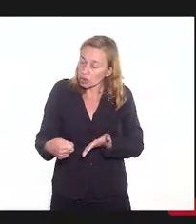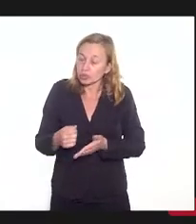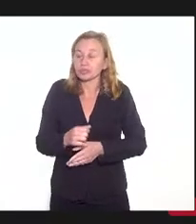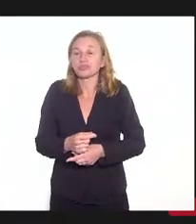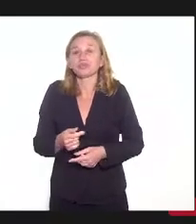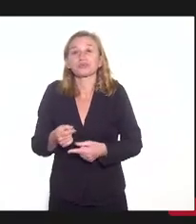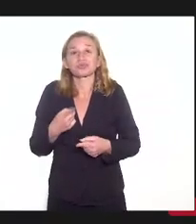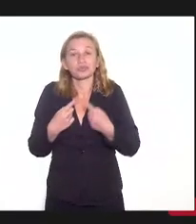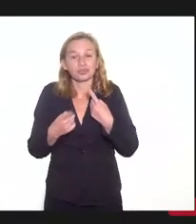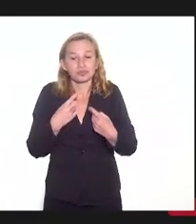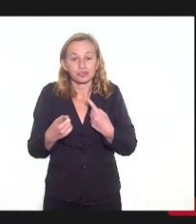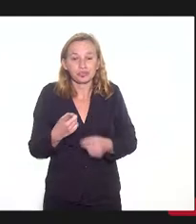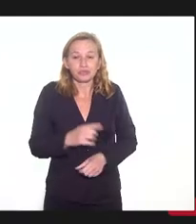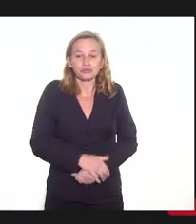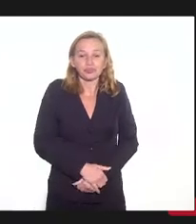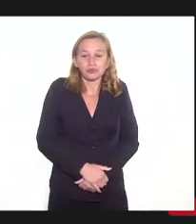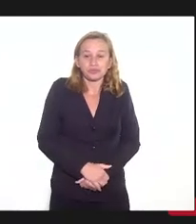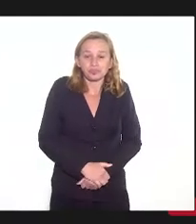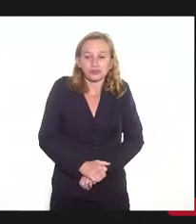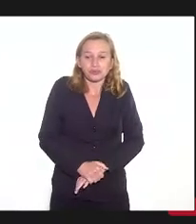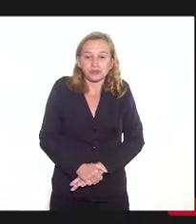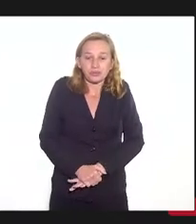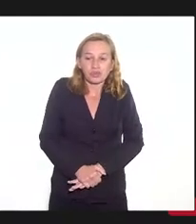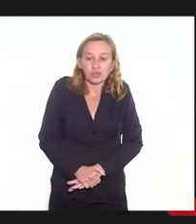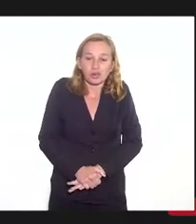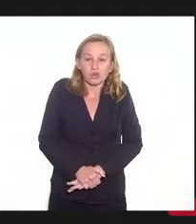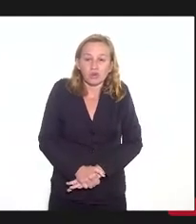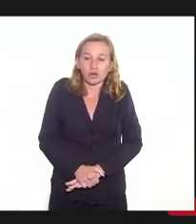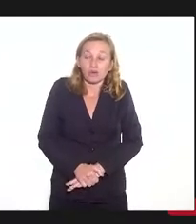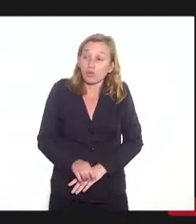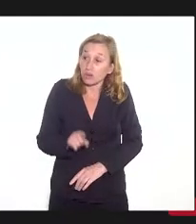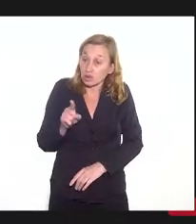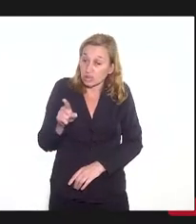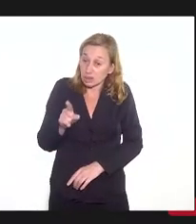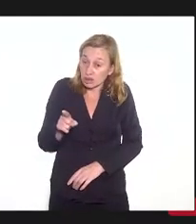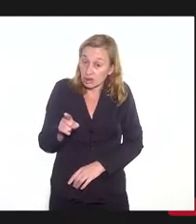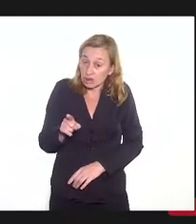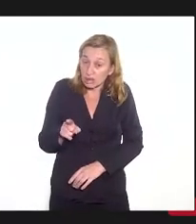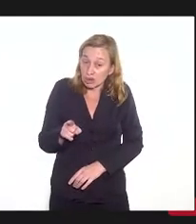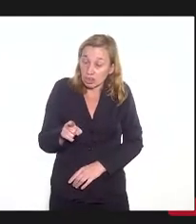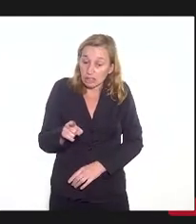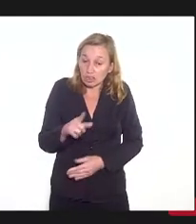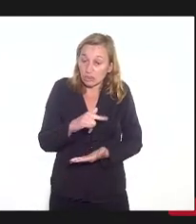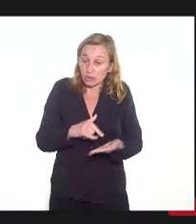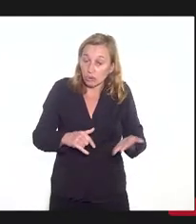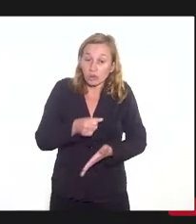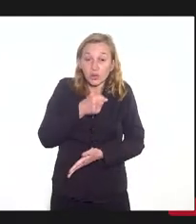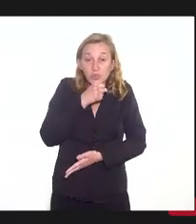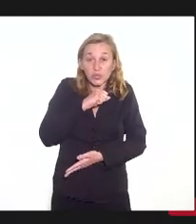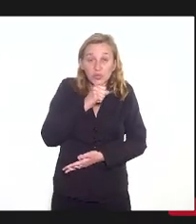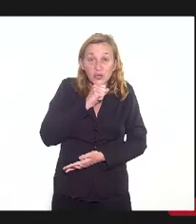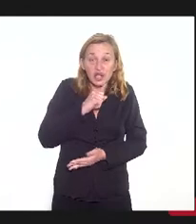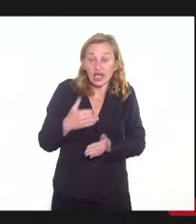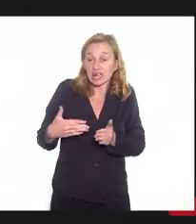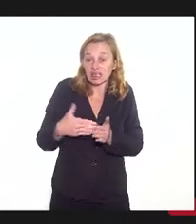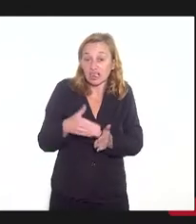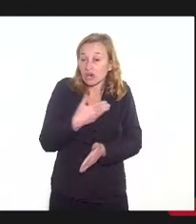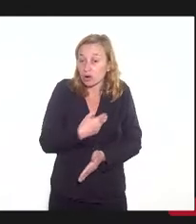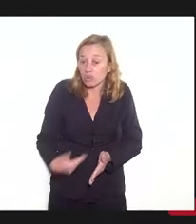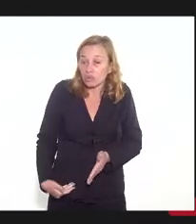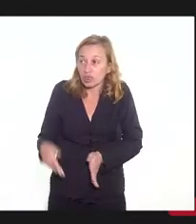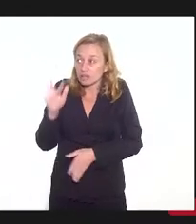aqui na casa, está escrito que você está no regime antigo até que o governo